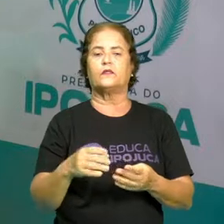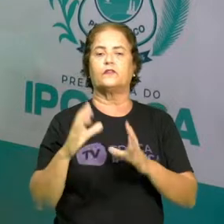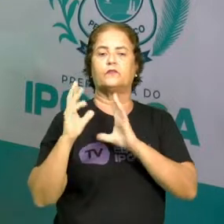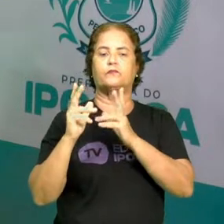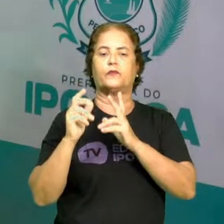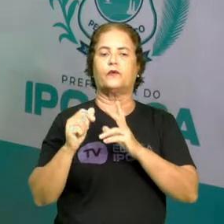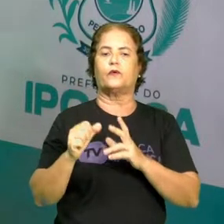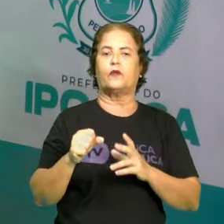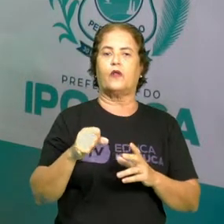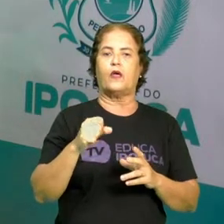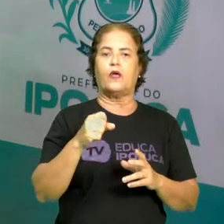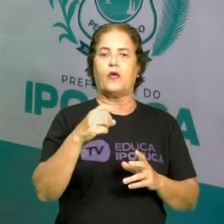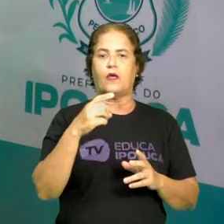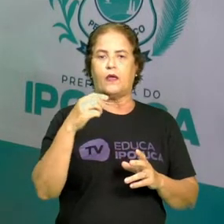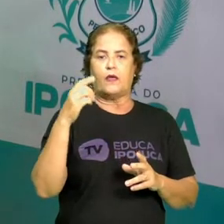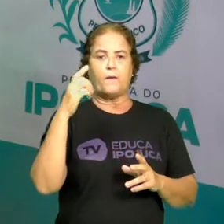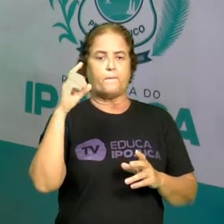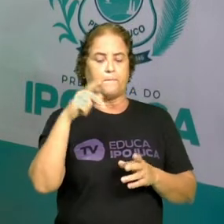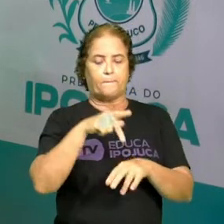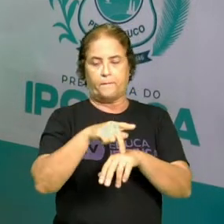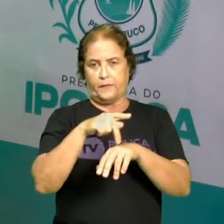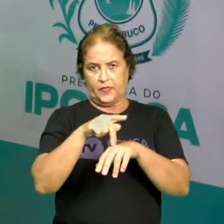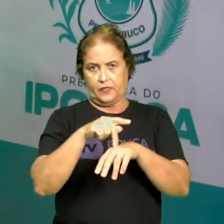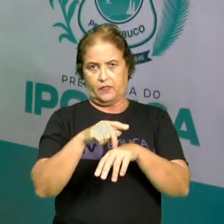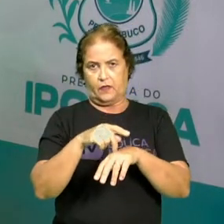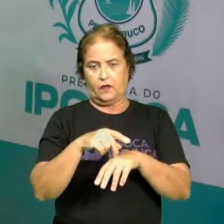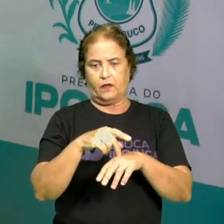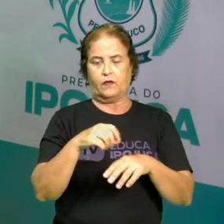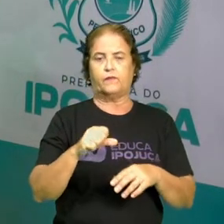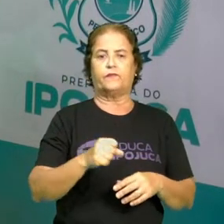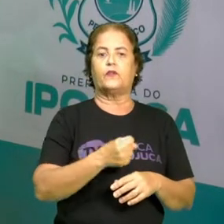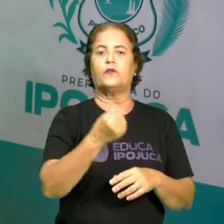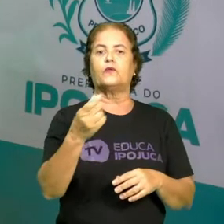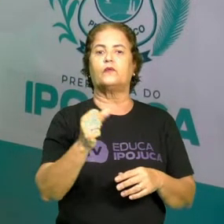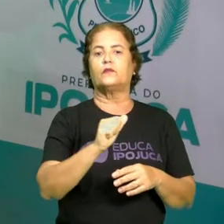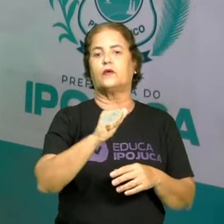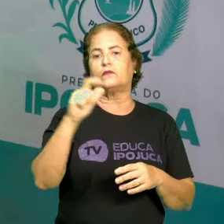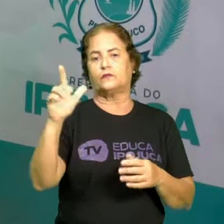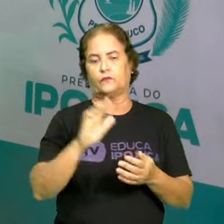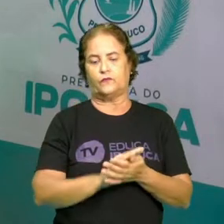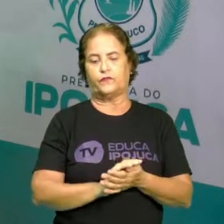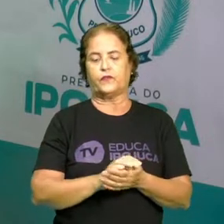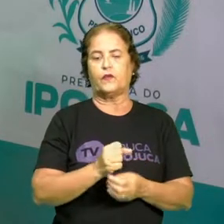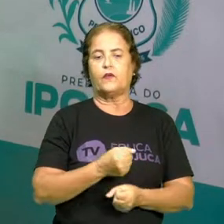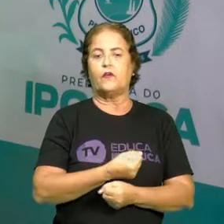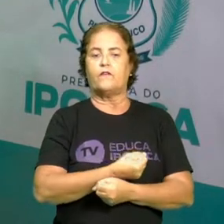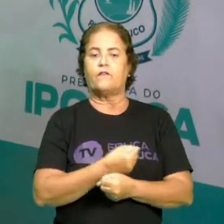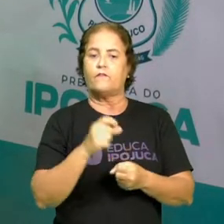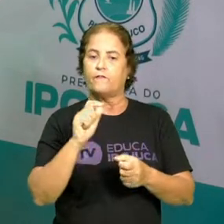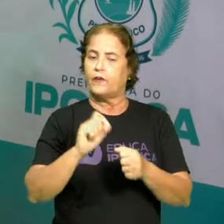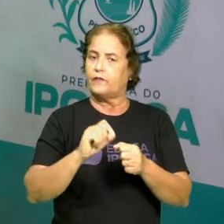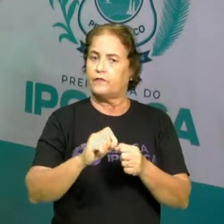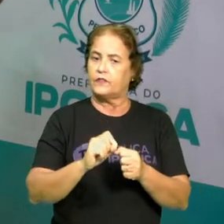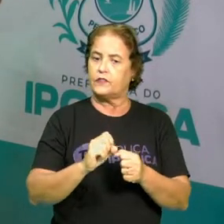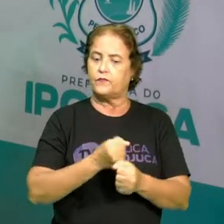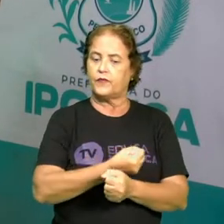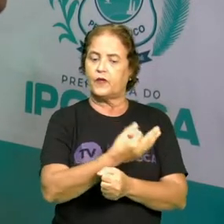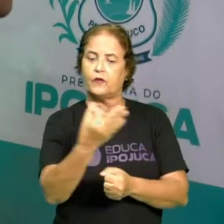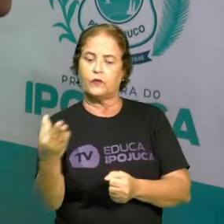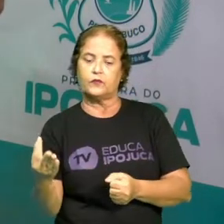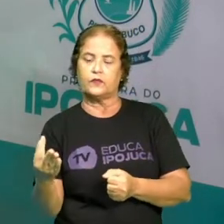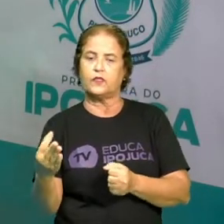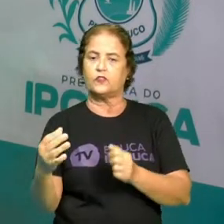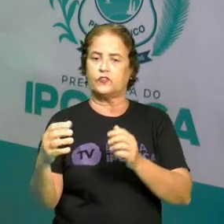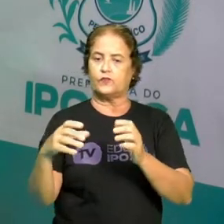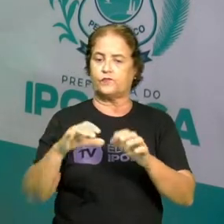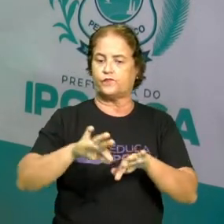agrupar cada cor no seu grupo. É essa a contagem que eu vou fazer. A contagem dos grupos separados por